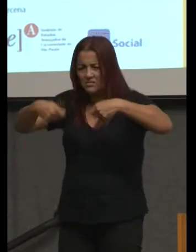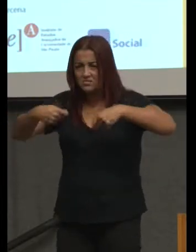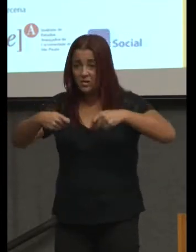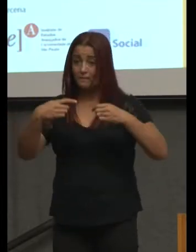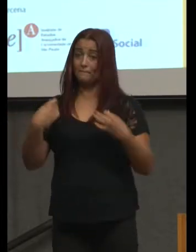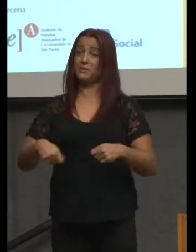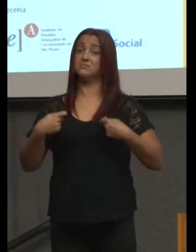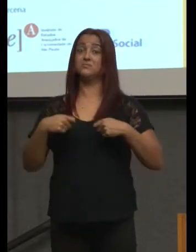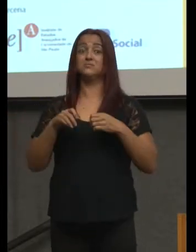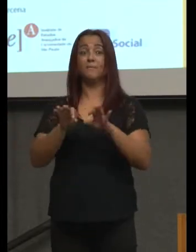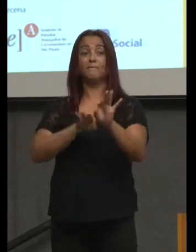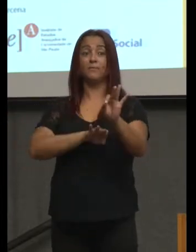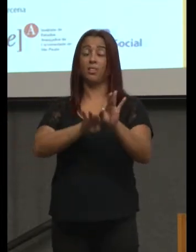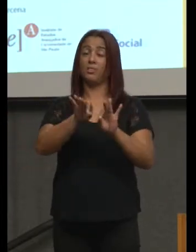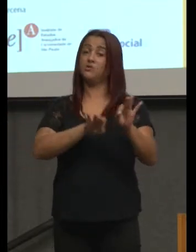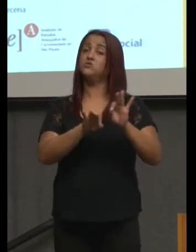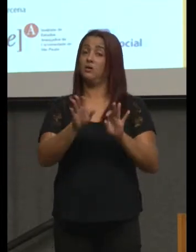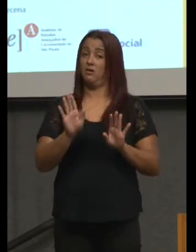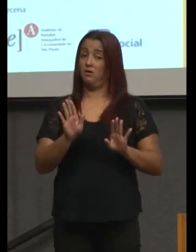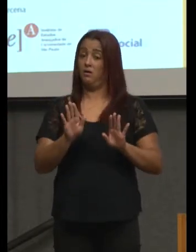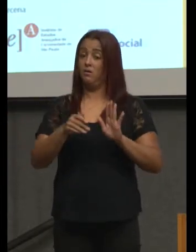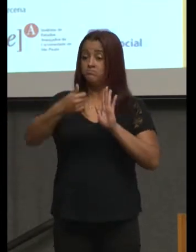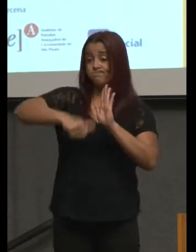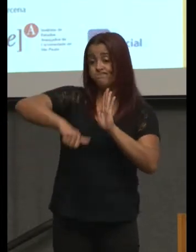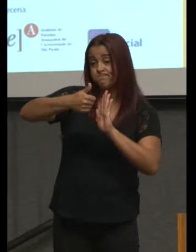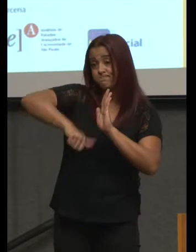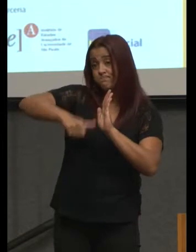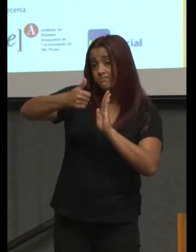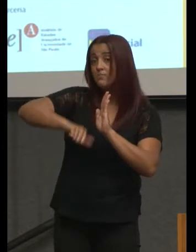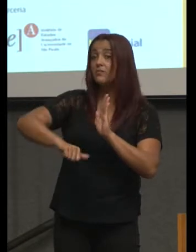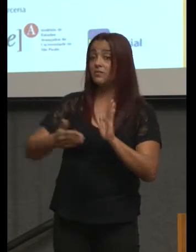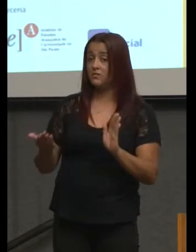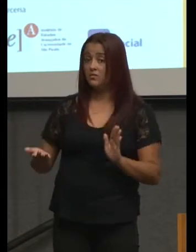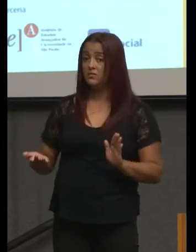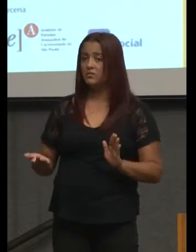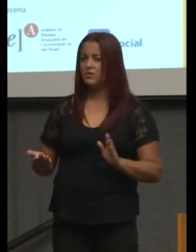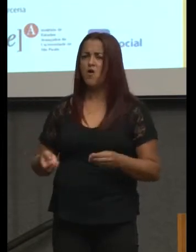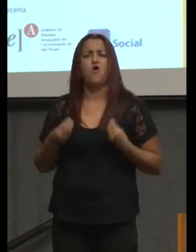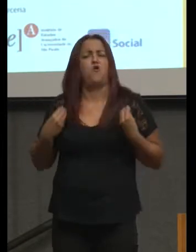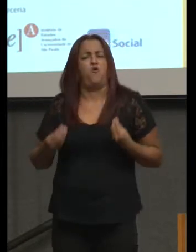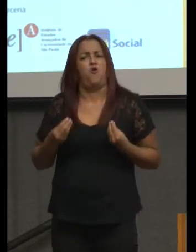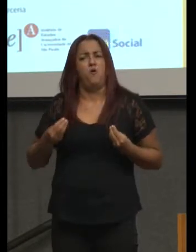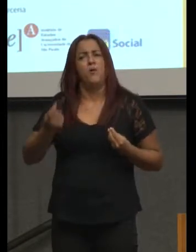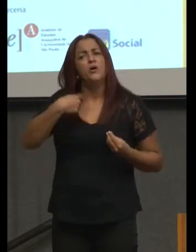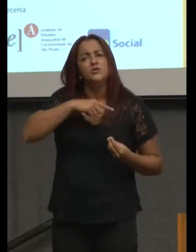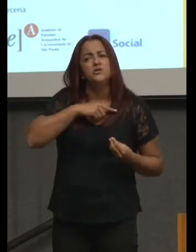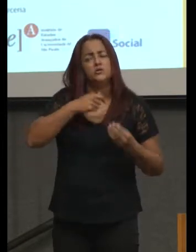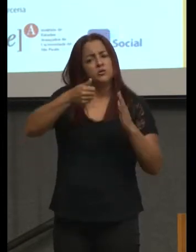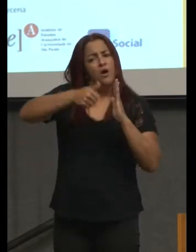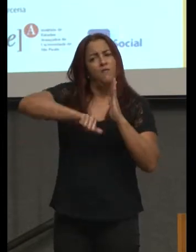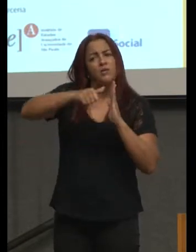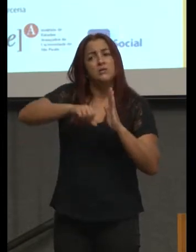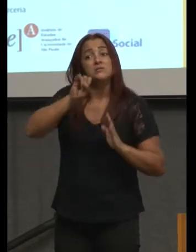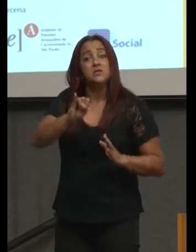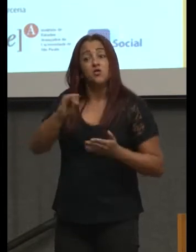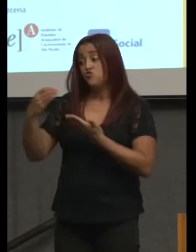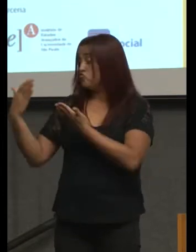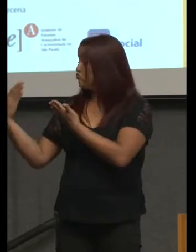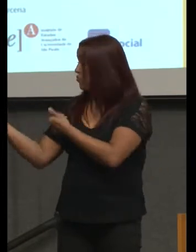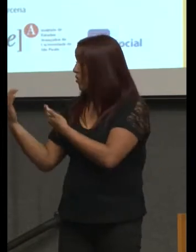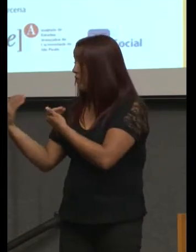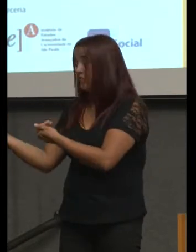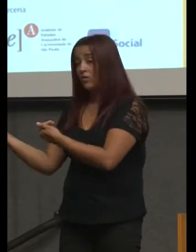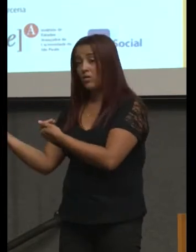que planejar isso, tenho que avaliar isso. como é que a gente avalia se um jovem desenvolveu